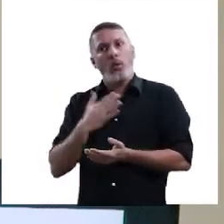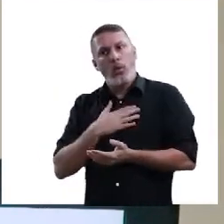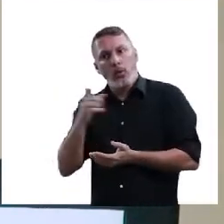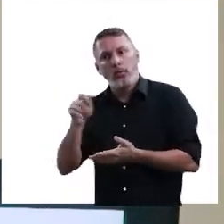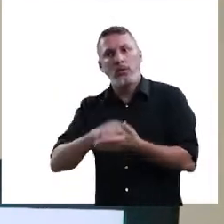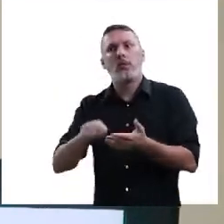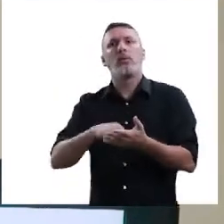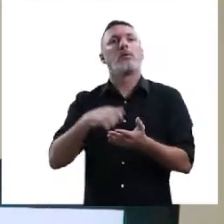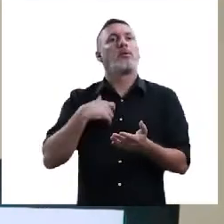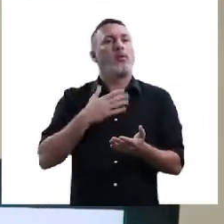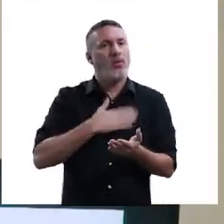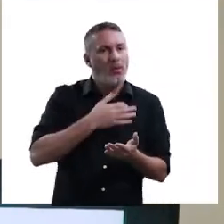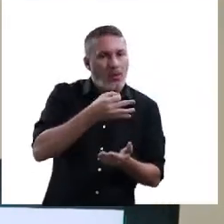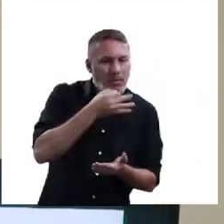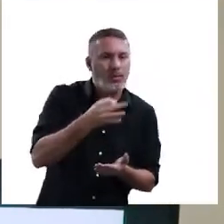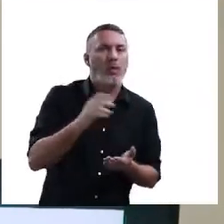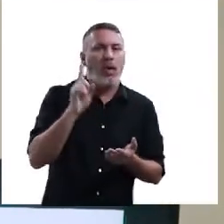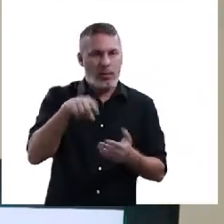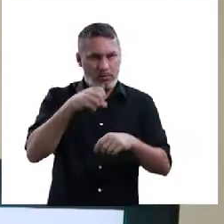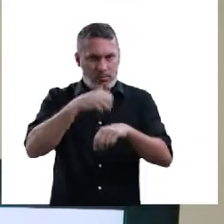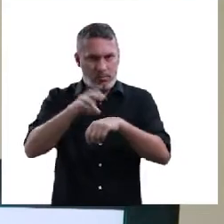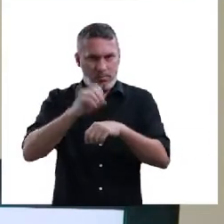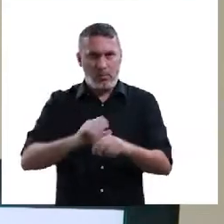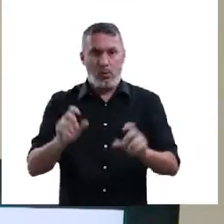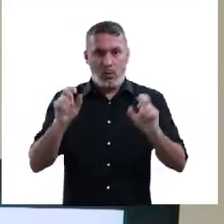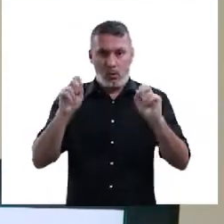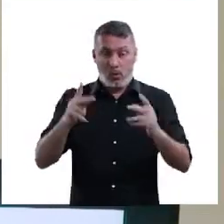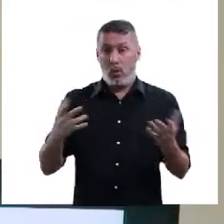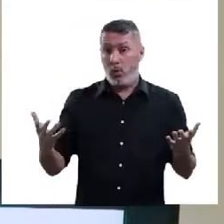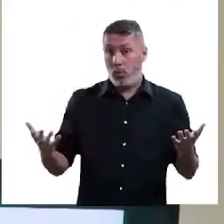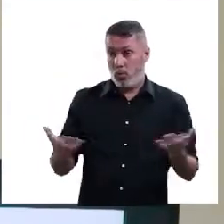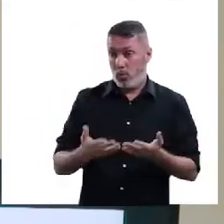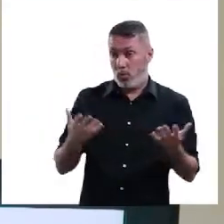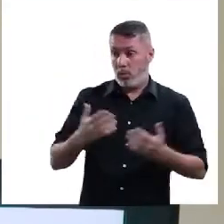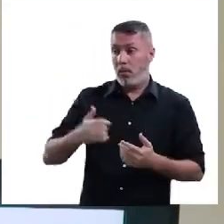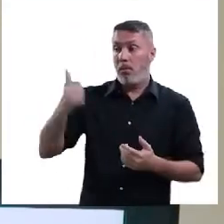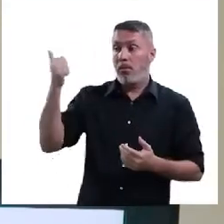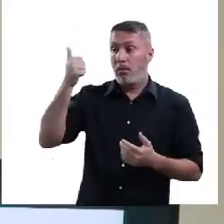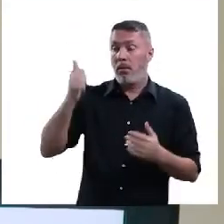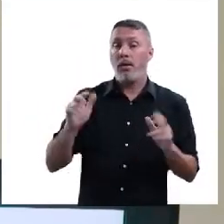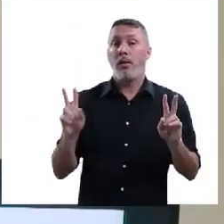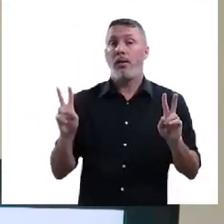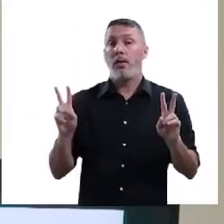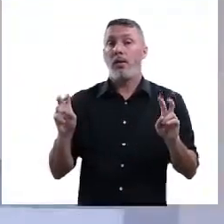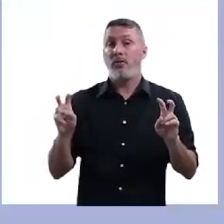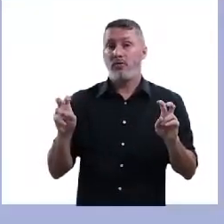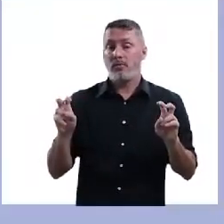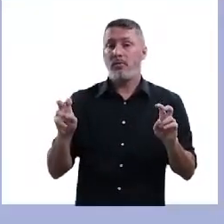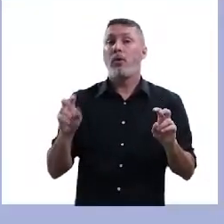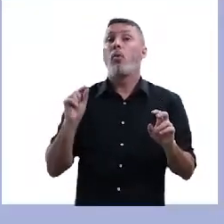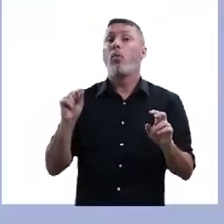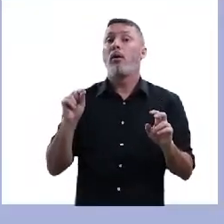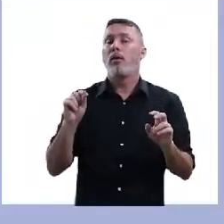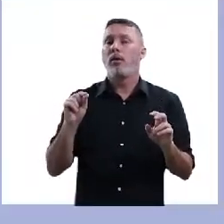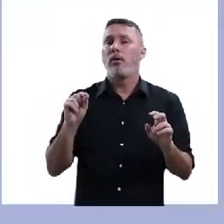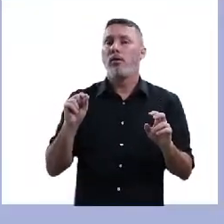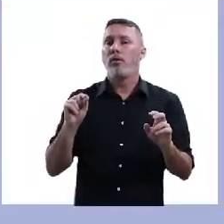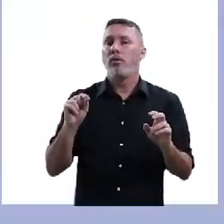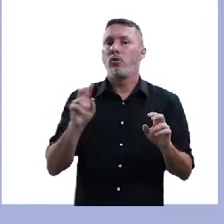trabalhou. Gostei desse ponto de vista. E é isso que nós vamos trabalhar. E a primeira parte, nós vamos trabalhar com este temático chamado